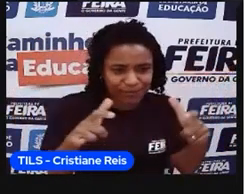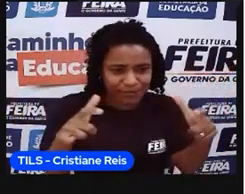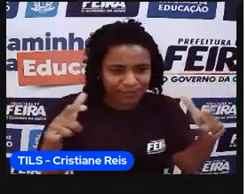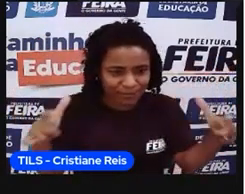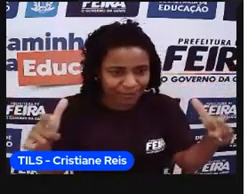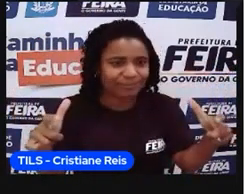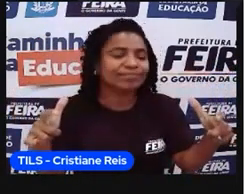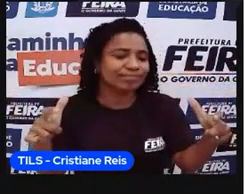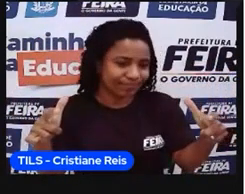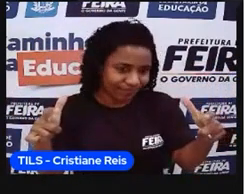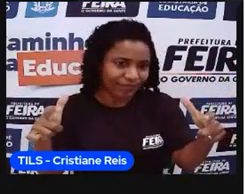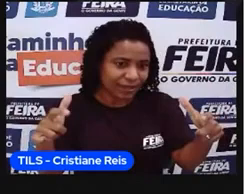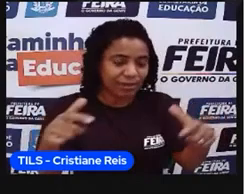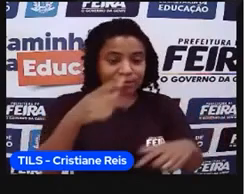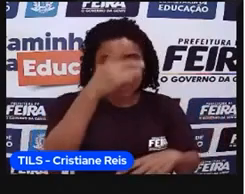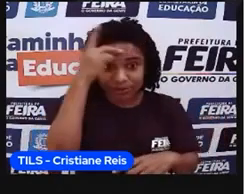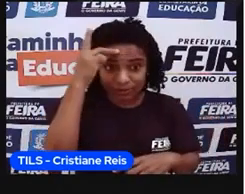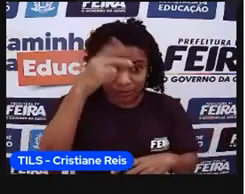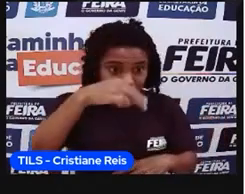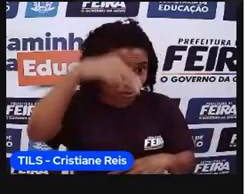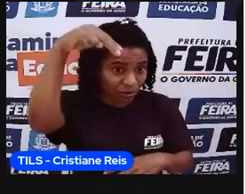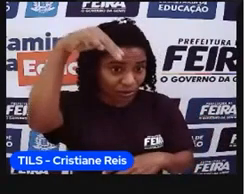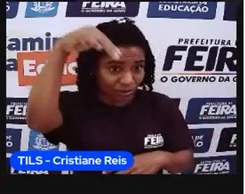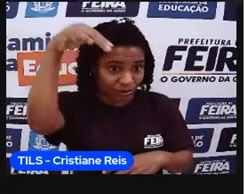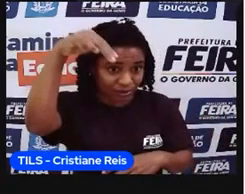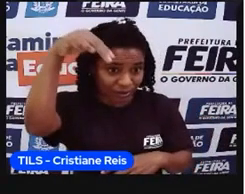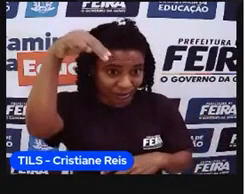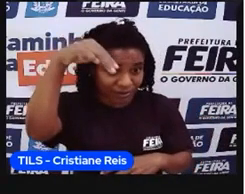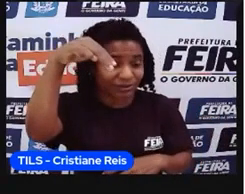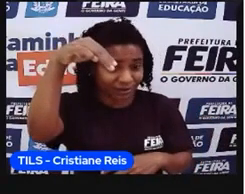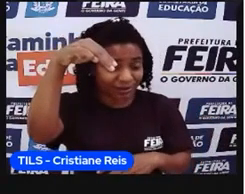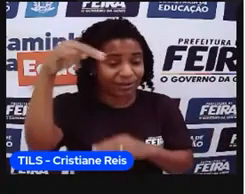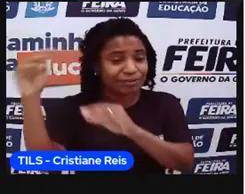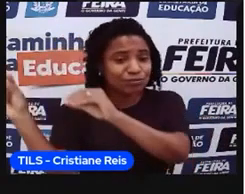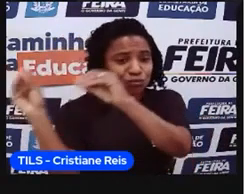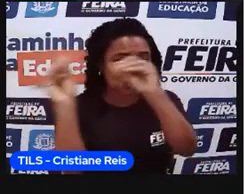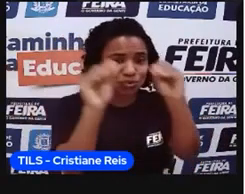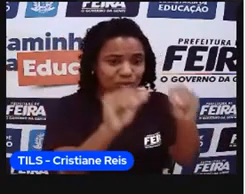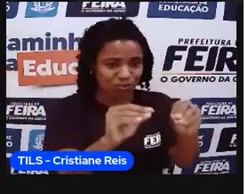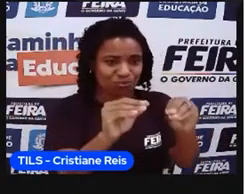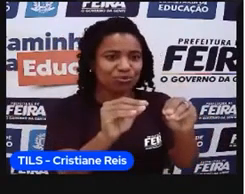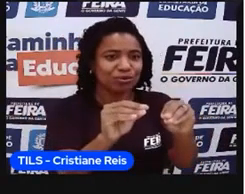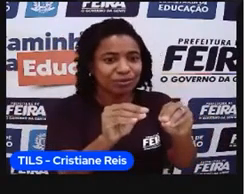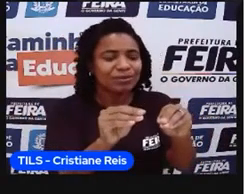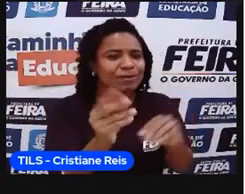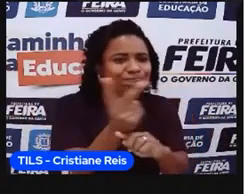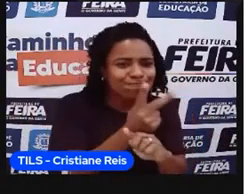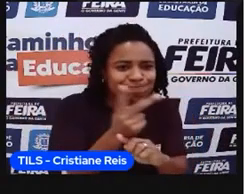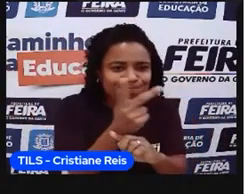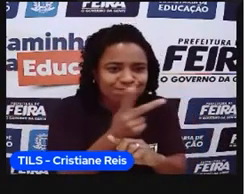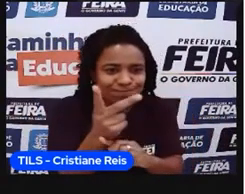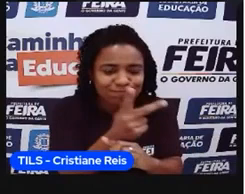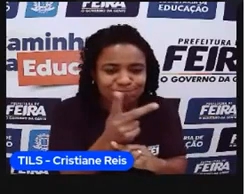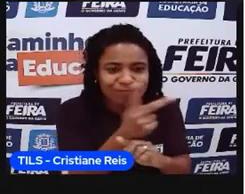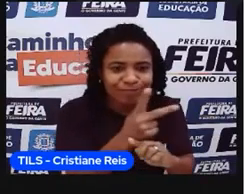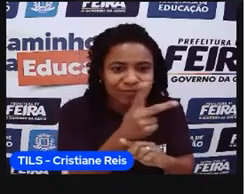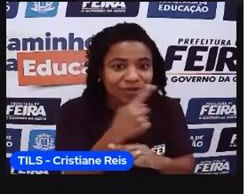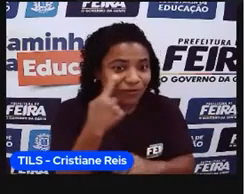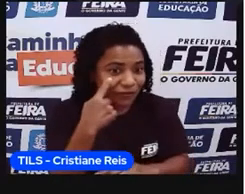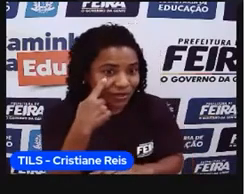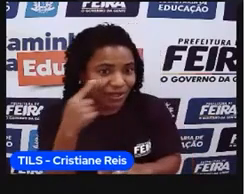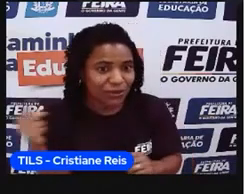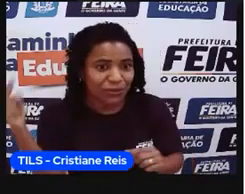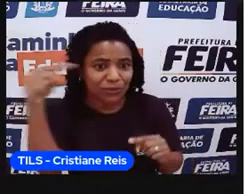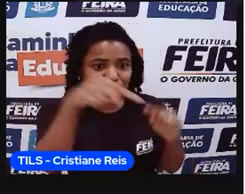interna, onde os nordestinos, nordestinos, desculpa, mudaram para aqui, para essa região, aqui vocês estão vendo as setas, né,